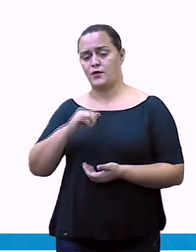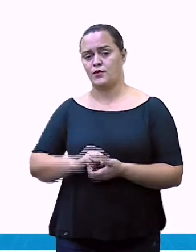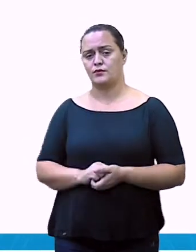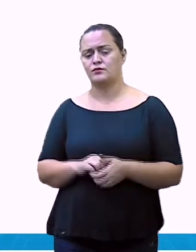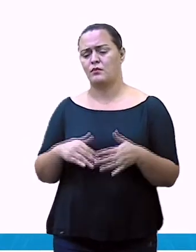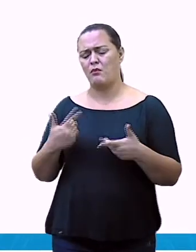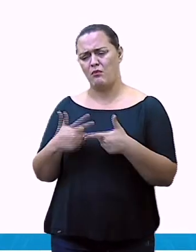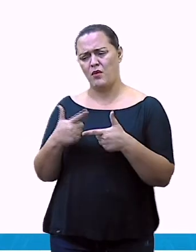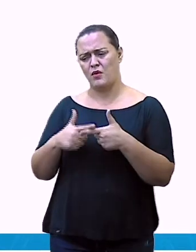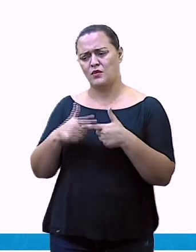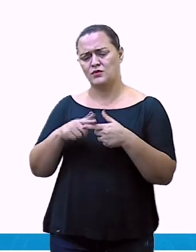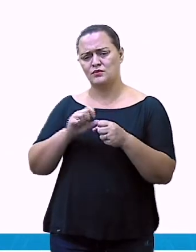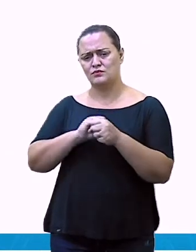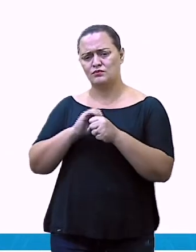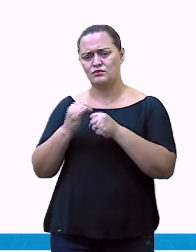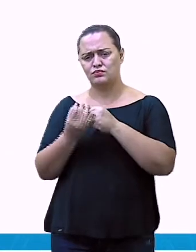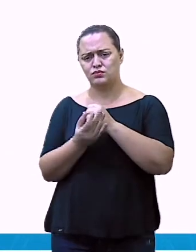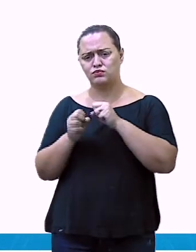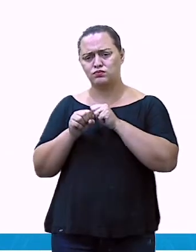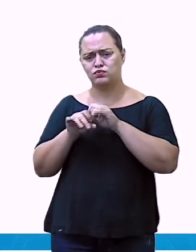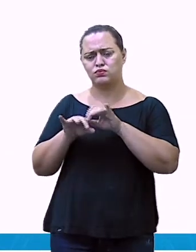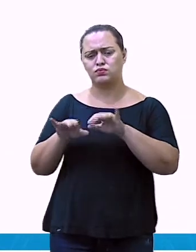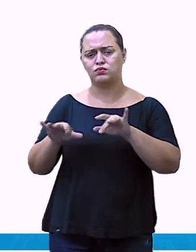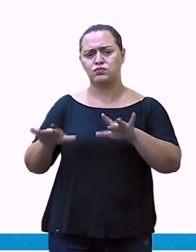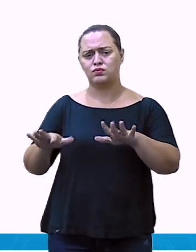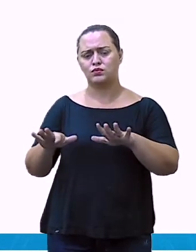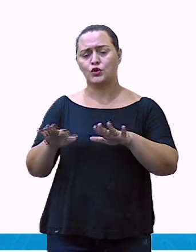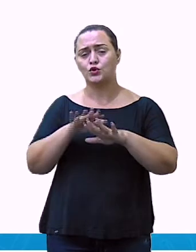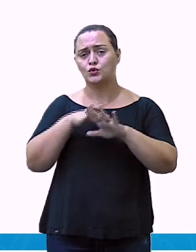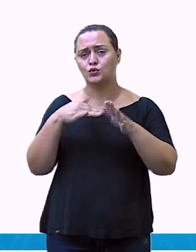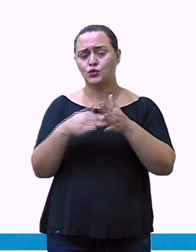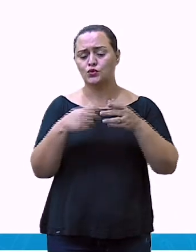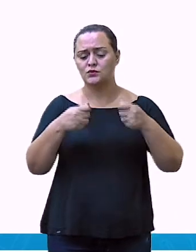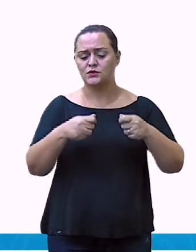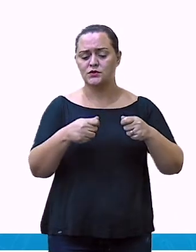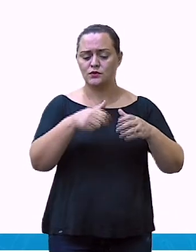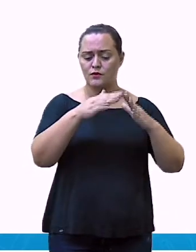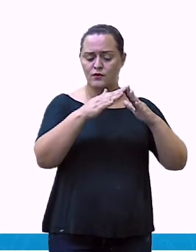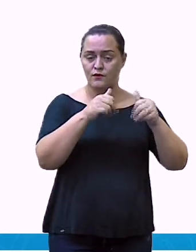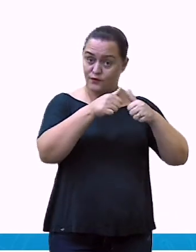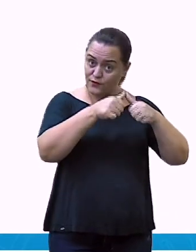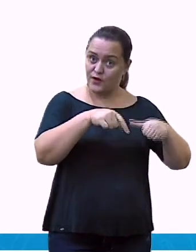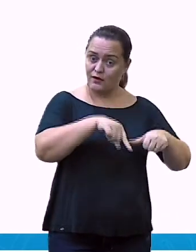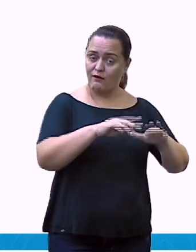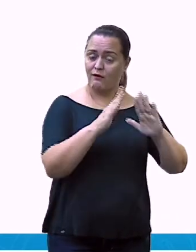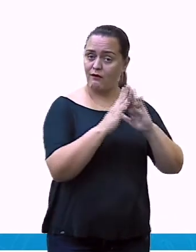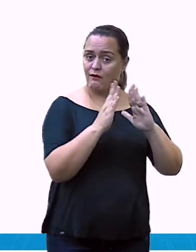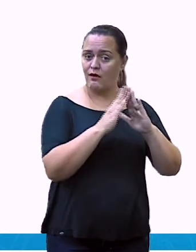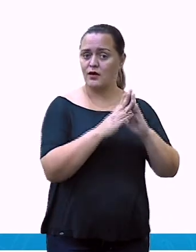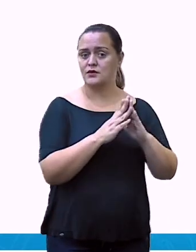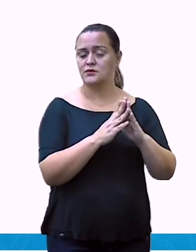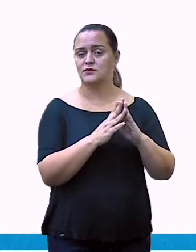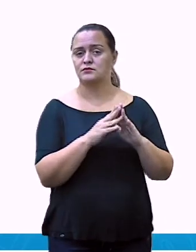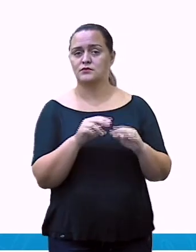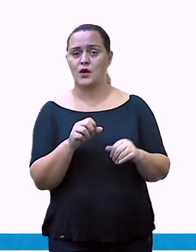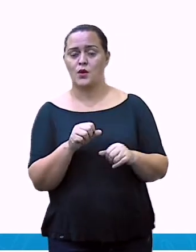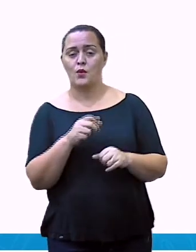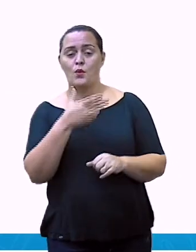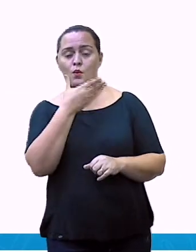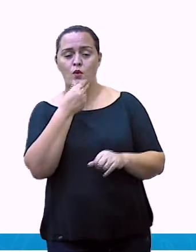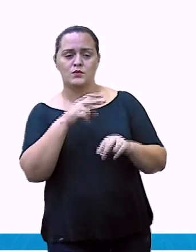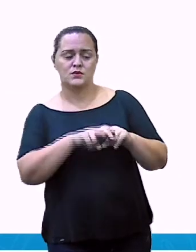à pandemia, é para todos ficarem em casa. Sinto muito. Para mim, esse negócio não